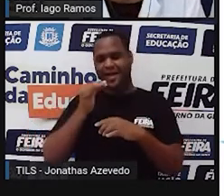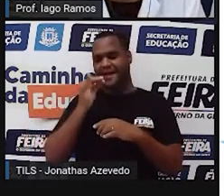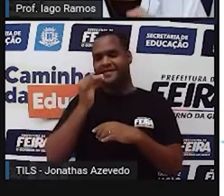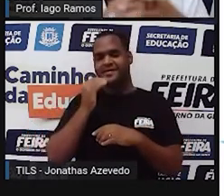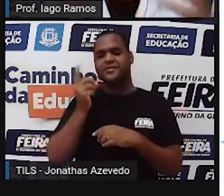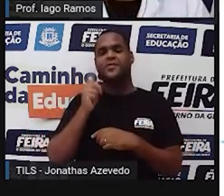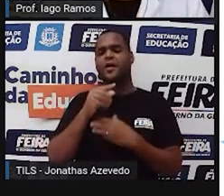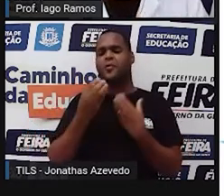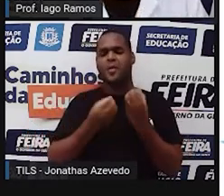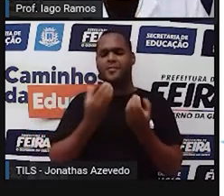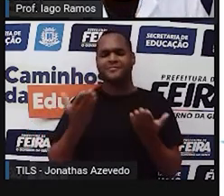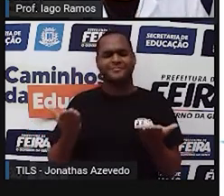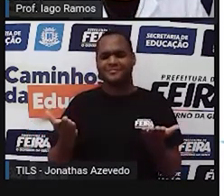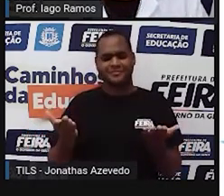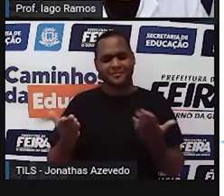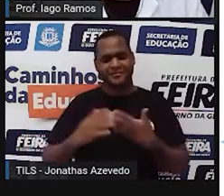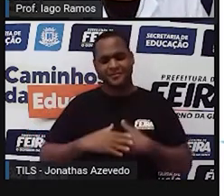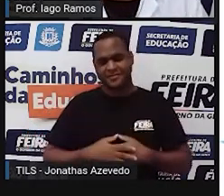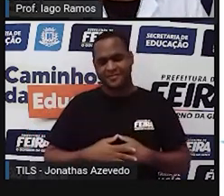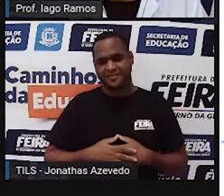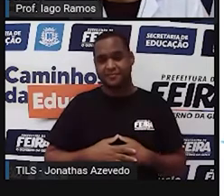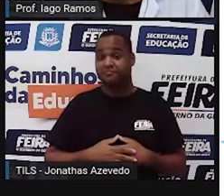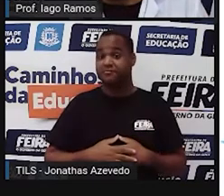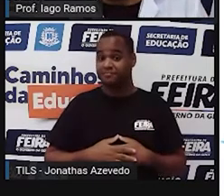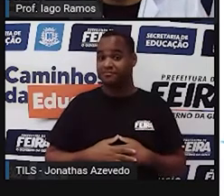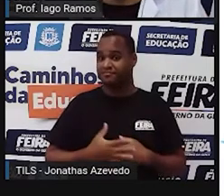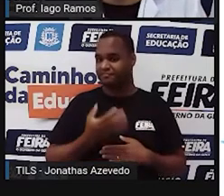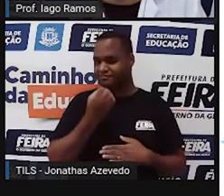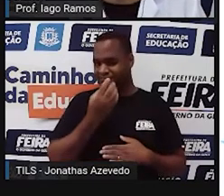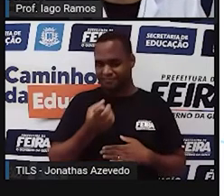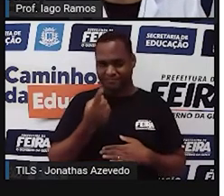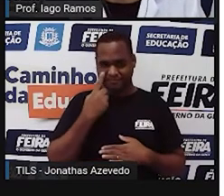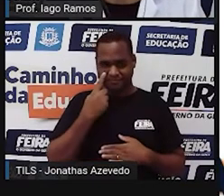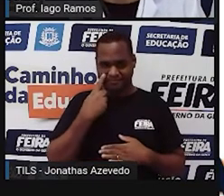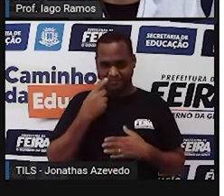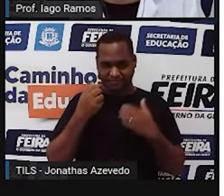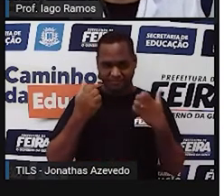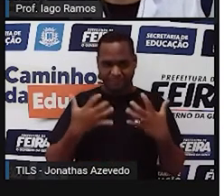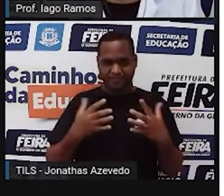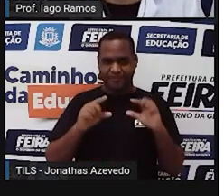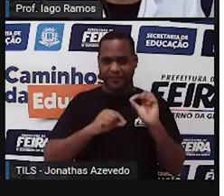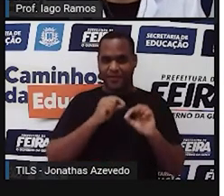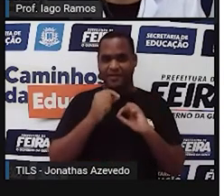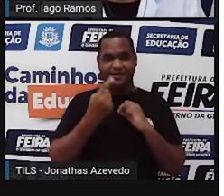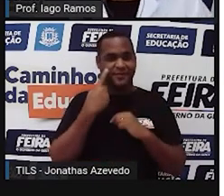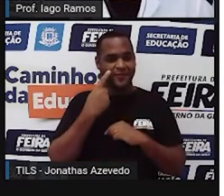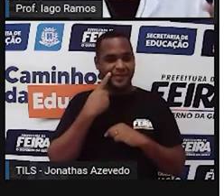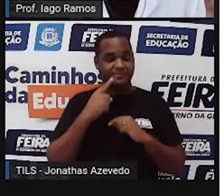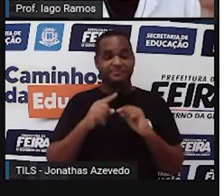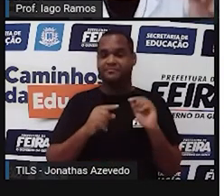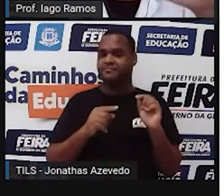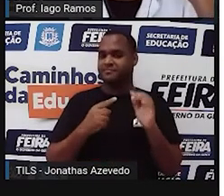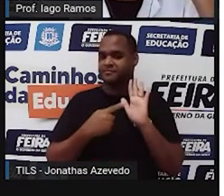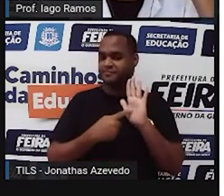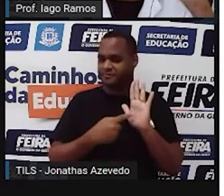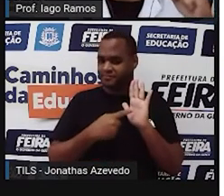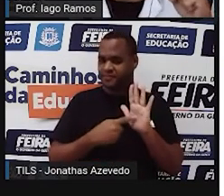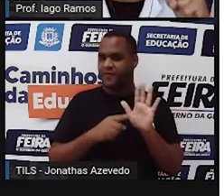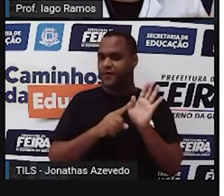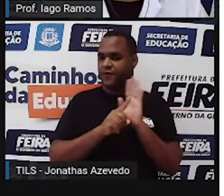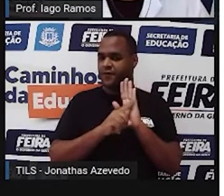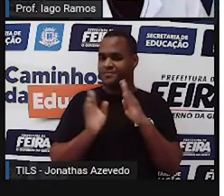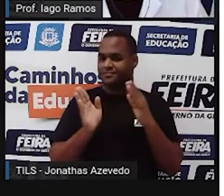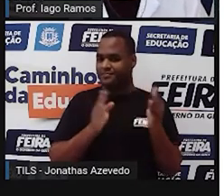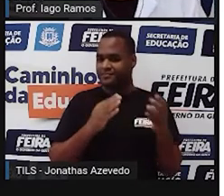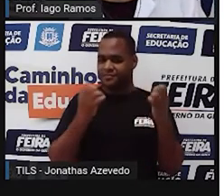energia? Bom, olha só então. O é que eu vou trazer para você? Eu vou trazer aqui um